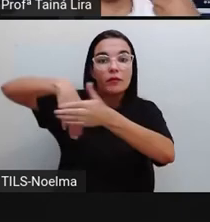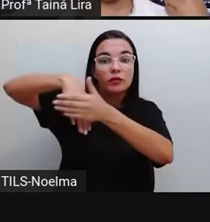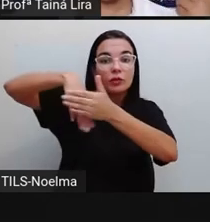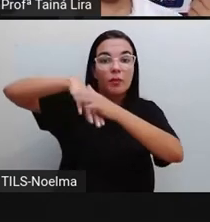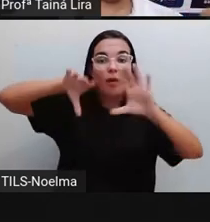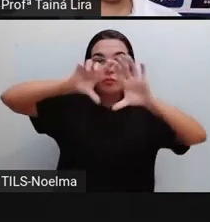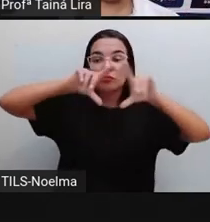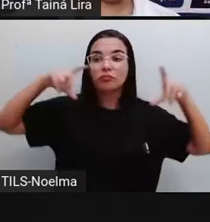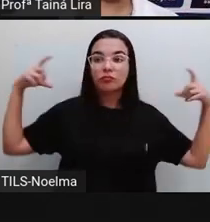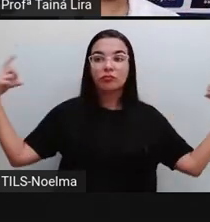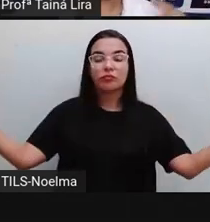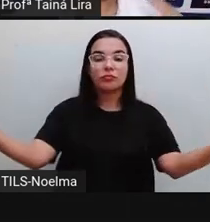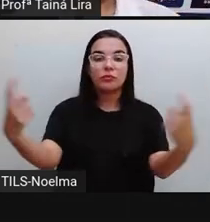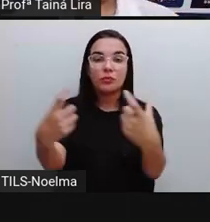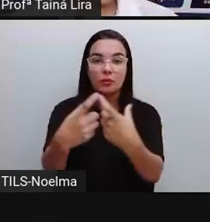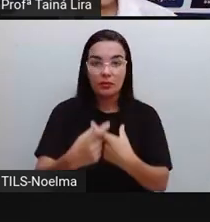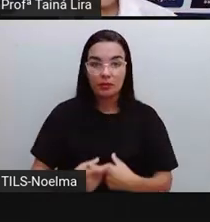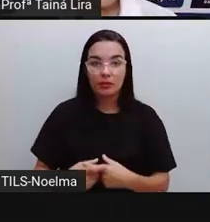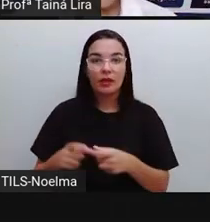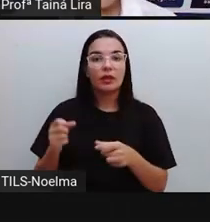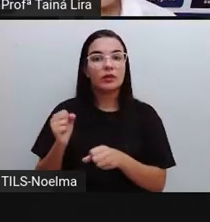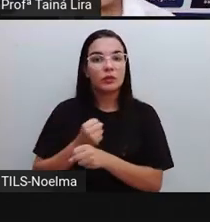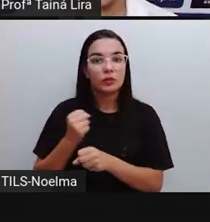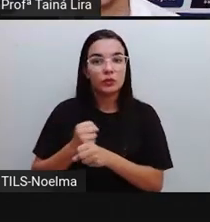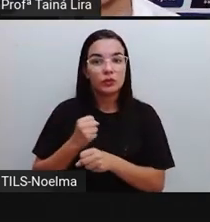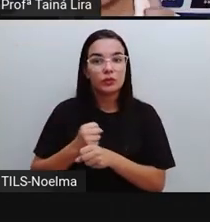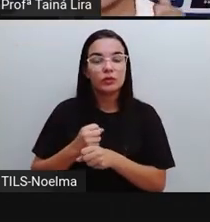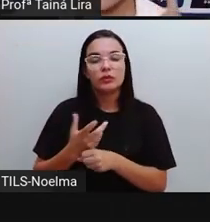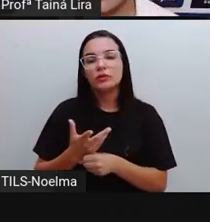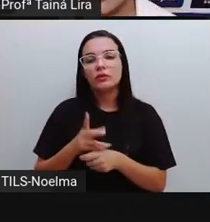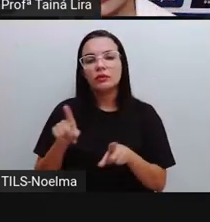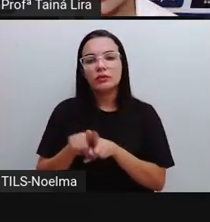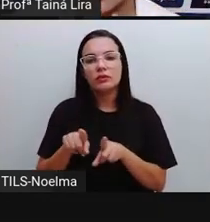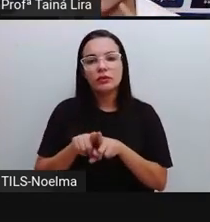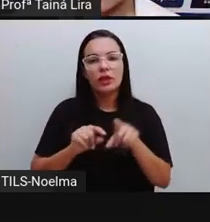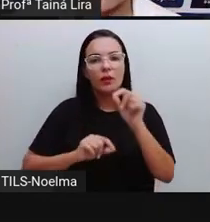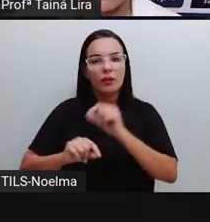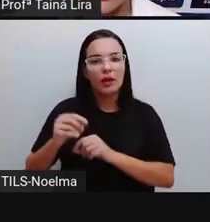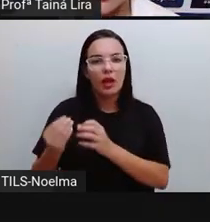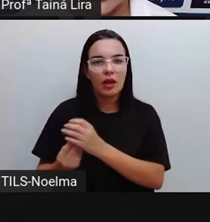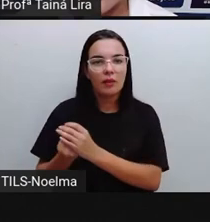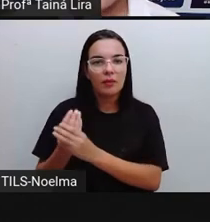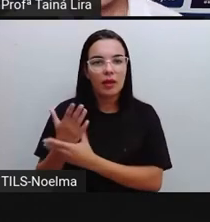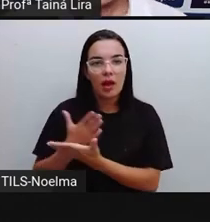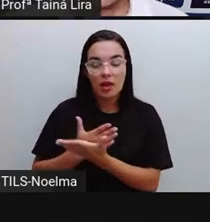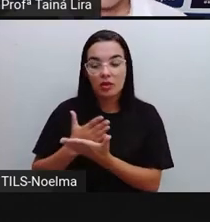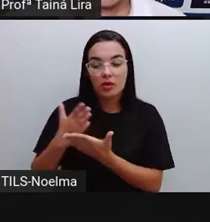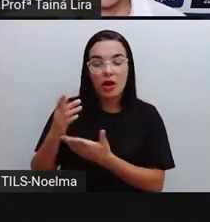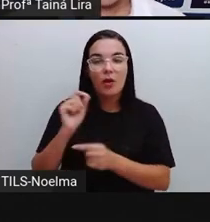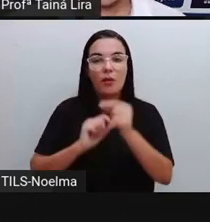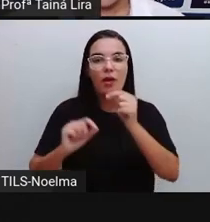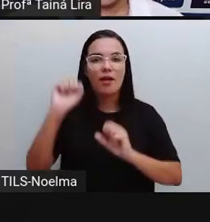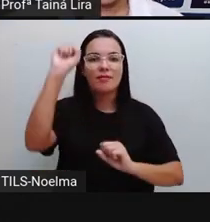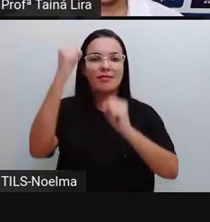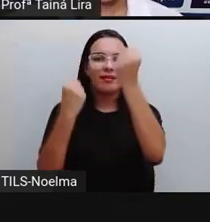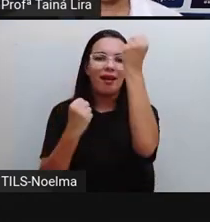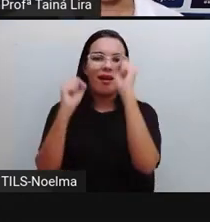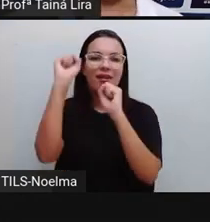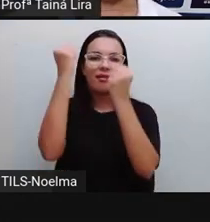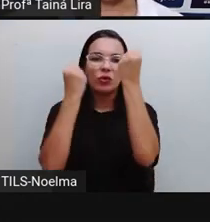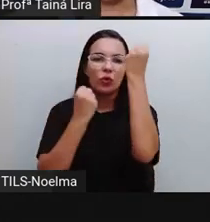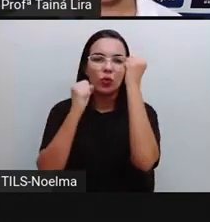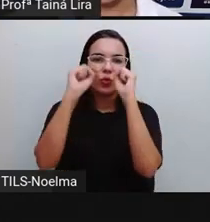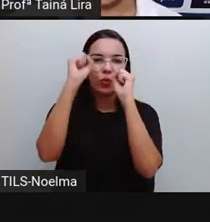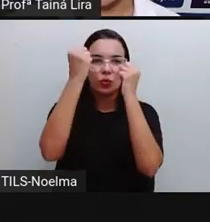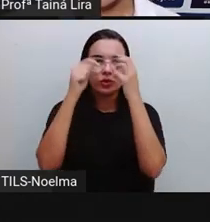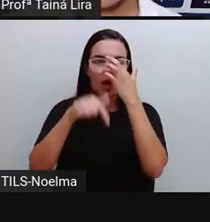abriu diversas escolas, construiu o Parque de Exposições e foi dele. Ele que começou aí a ter as ideias para implantar